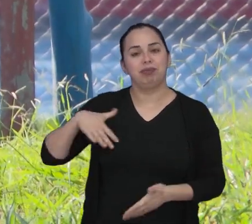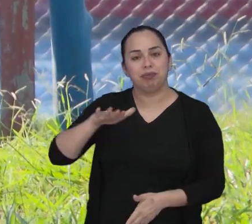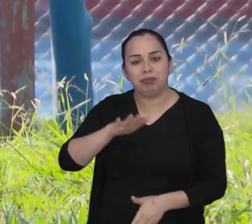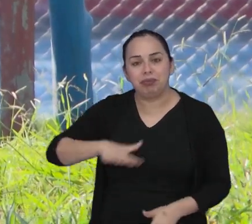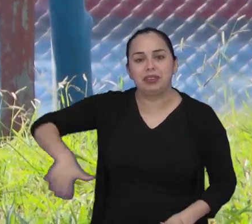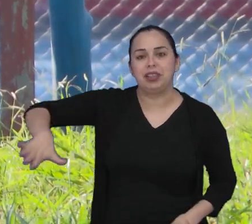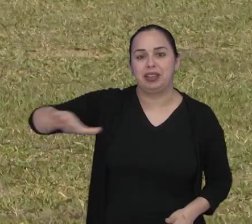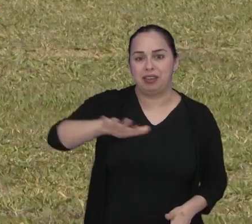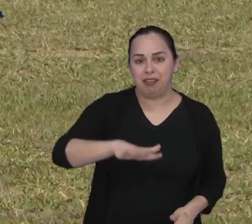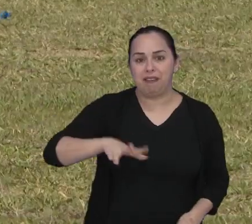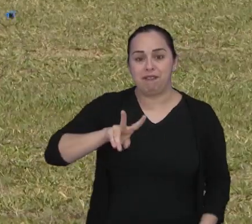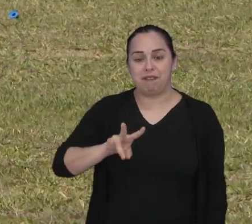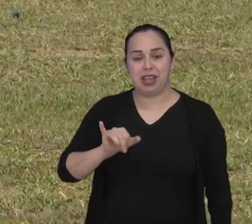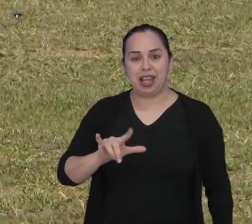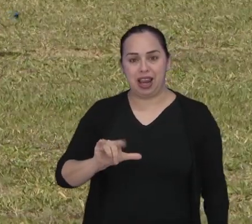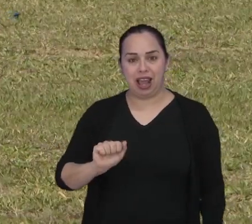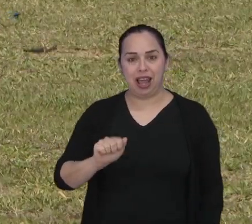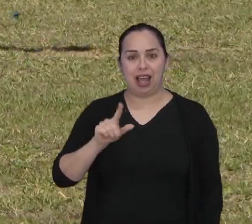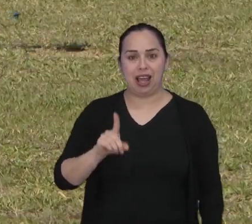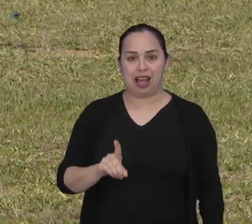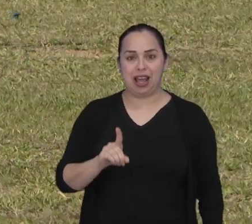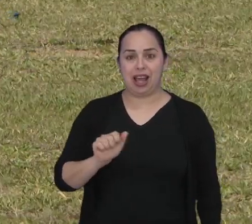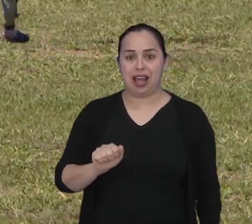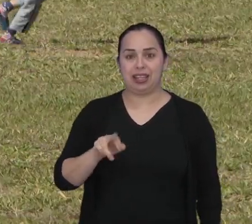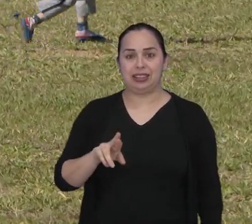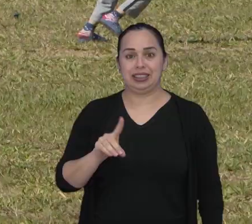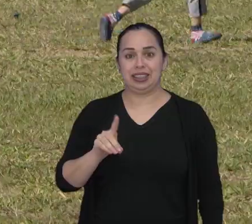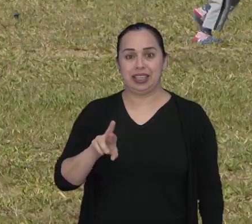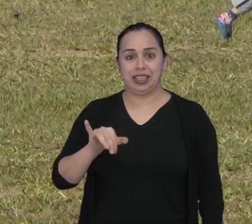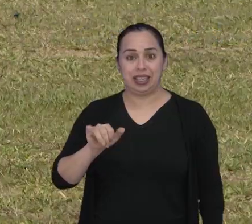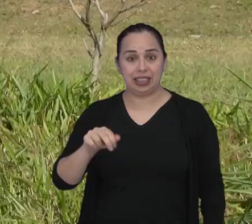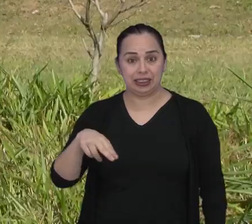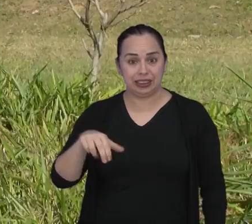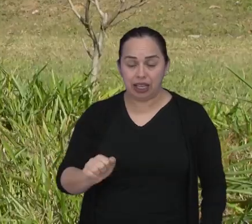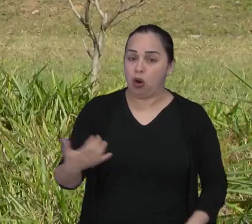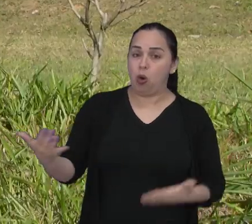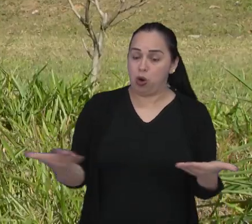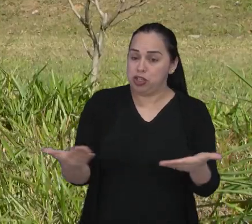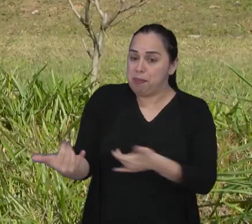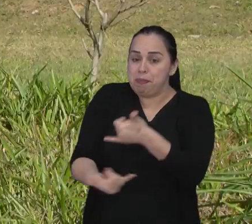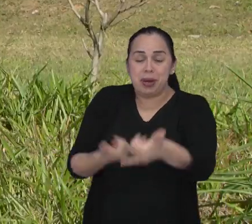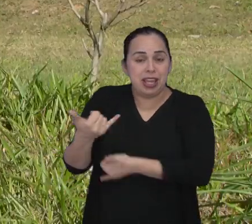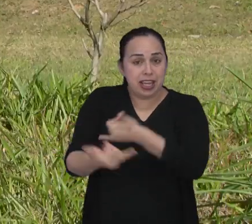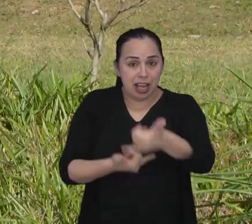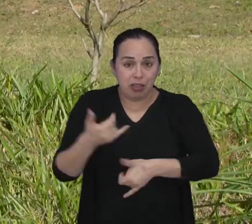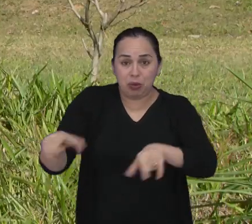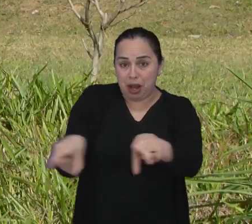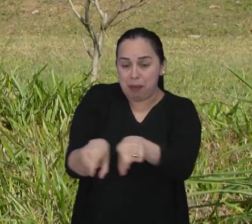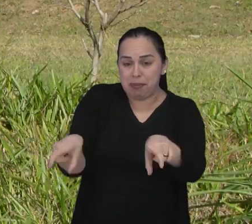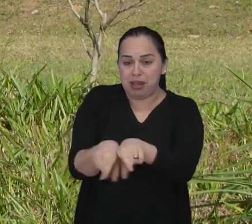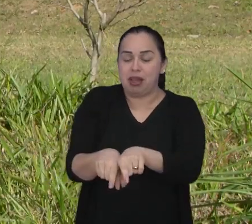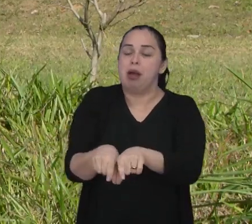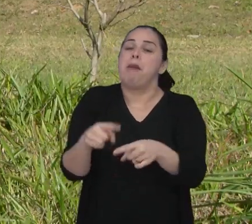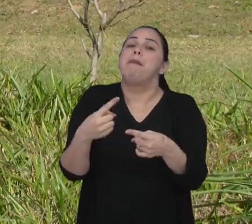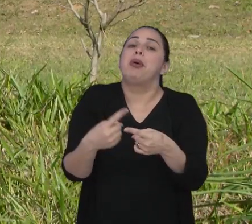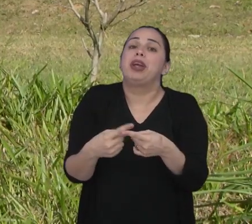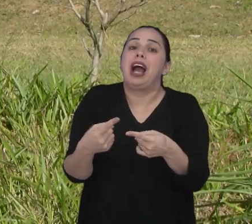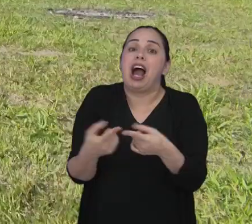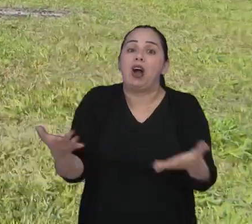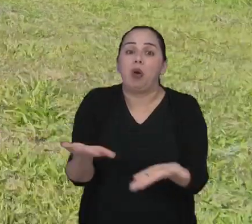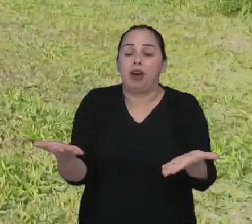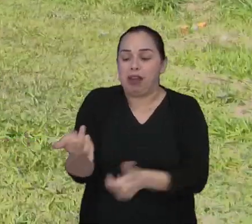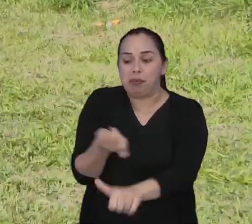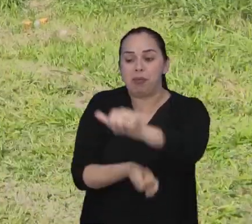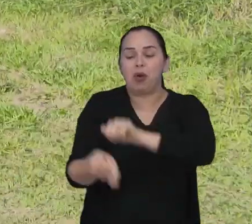Marcos e o filho Henry brincam nesse campinho perto de casa na Vila Adriana, mas em breve vão precisar procurar outro lugar.